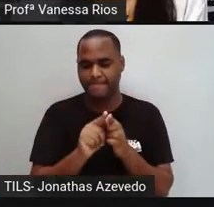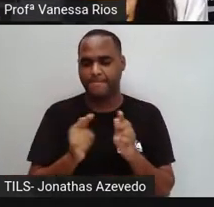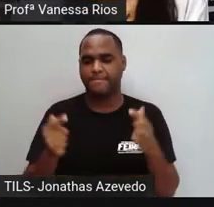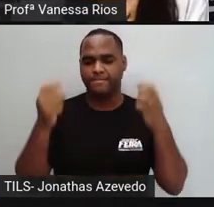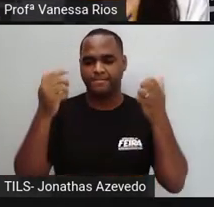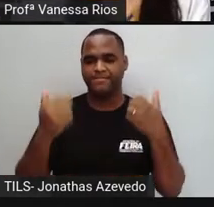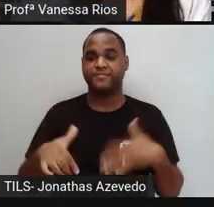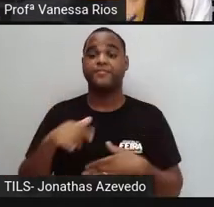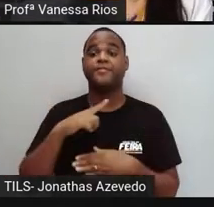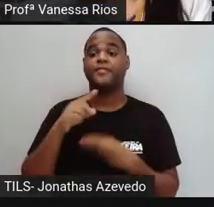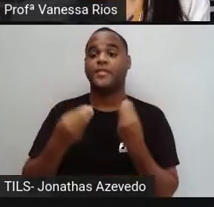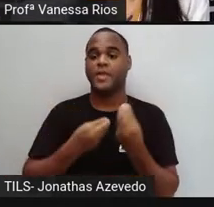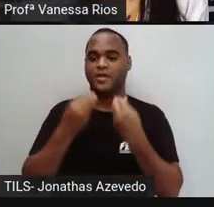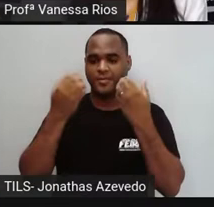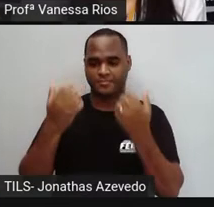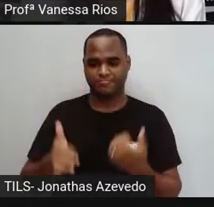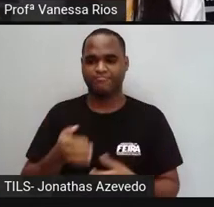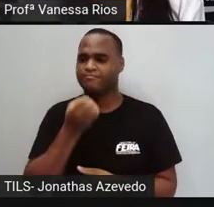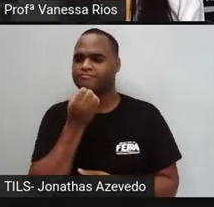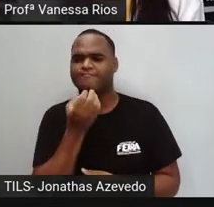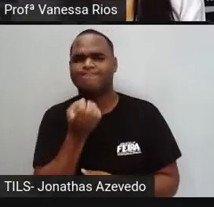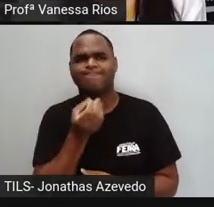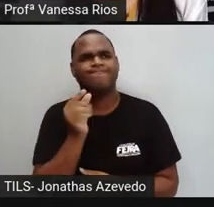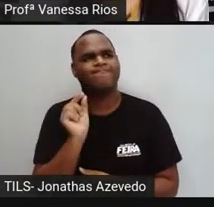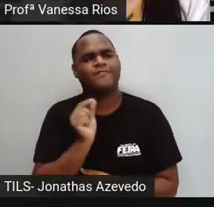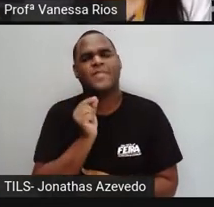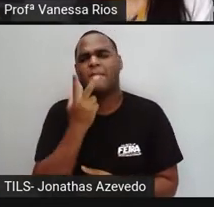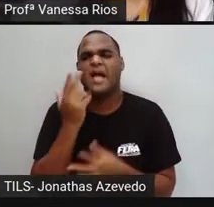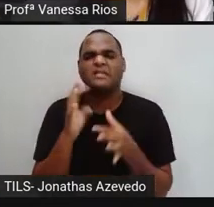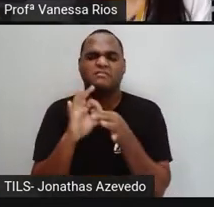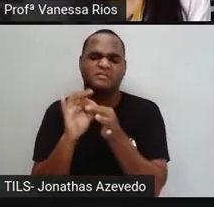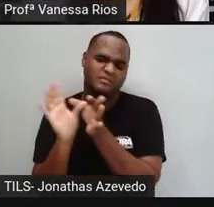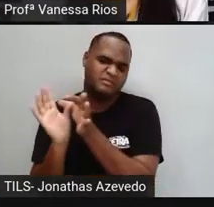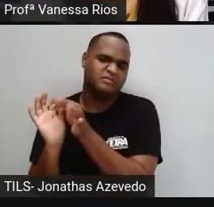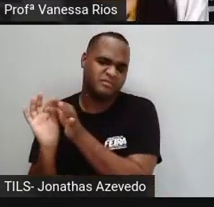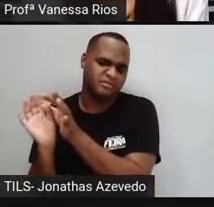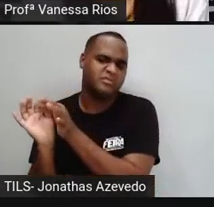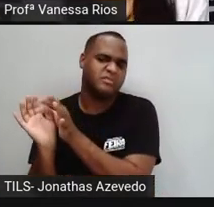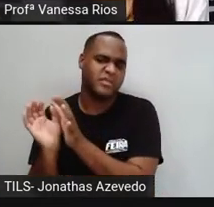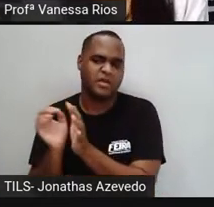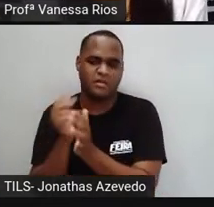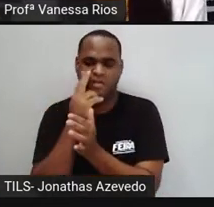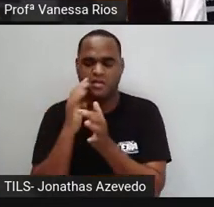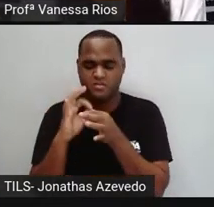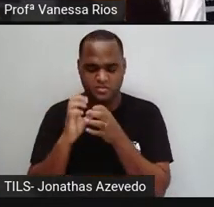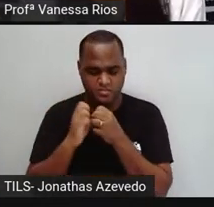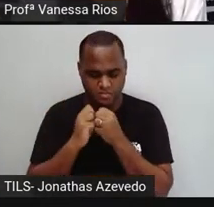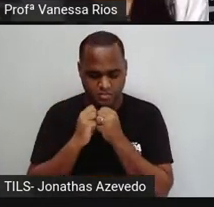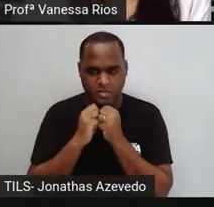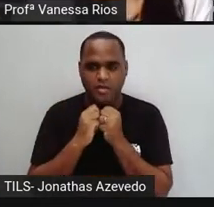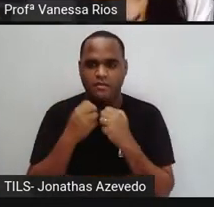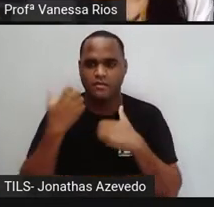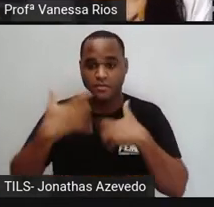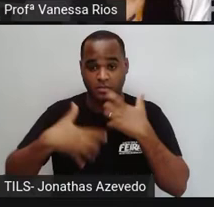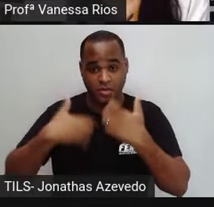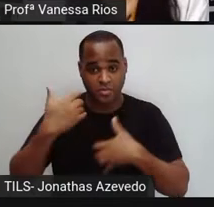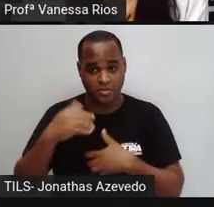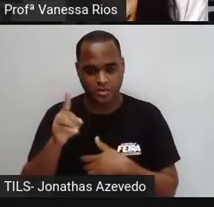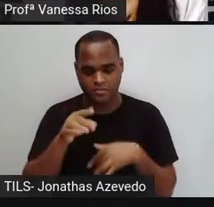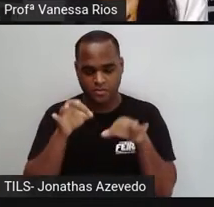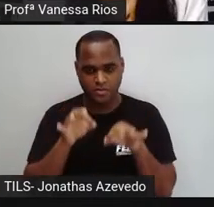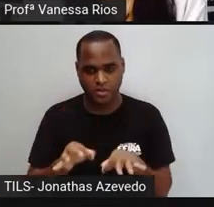né? De uma forma aí mais livre, né? Não tão apegada àquilo que se considera